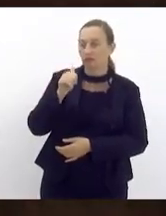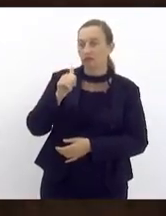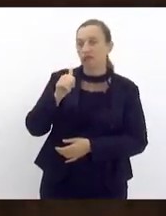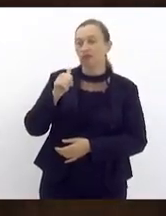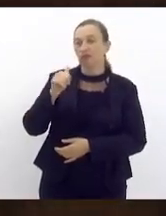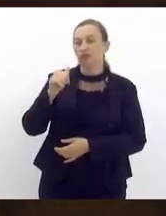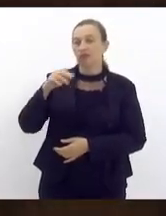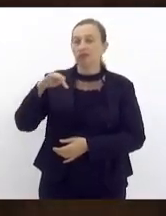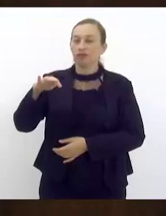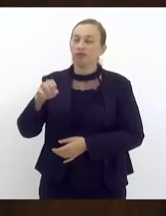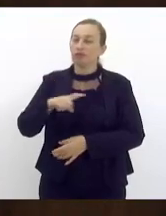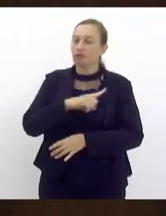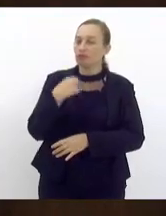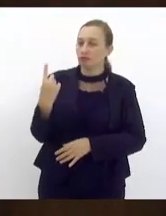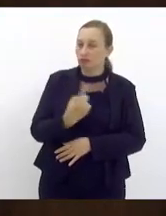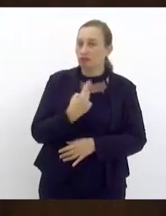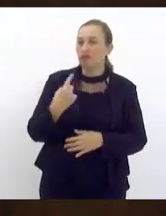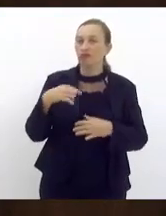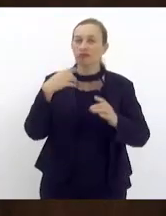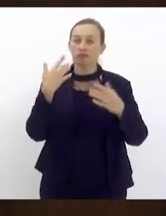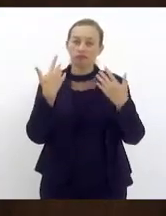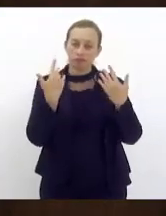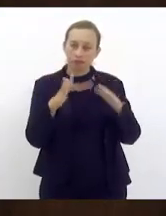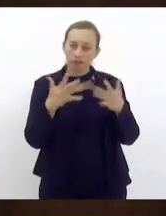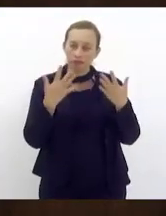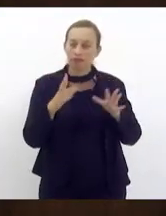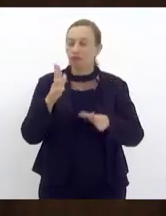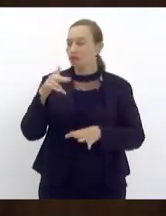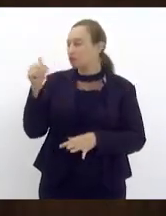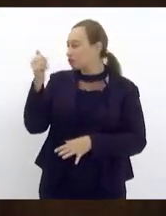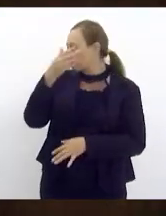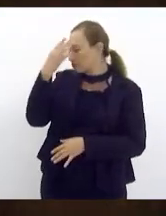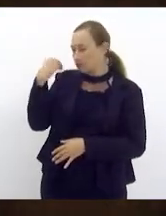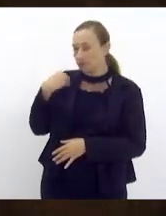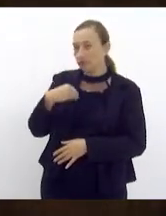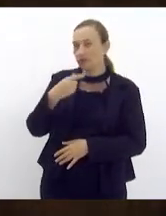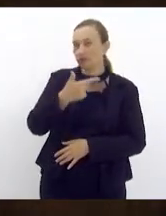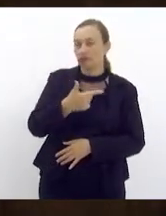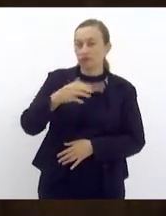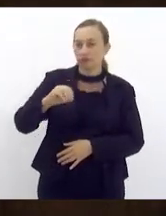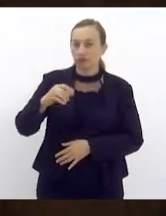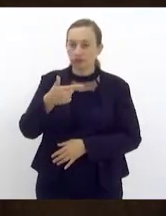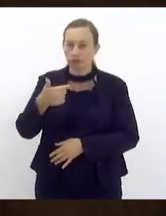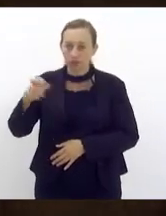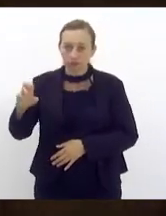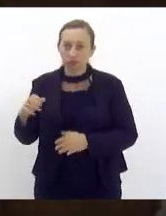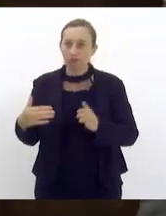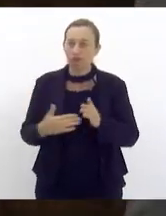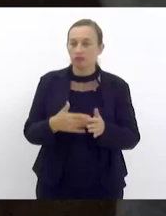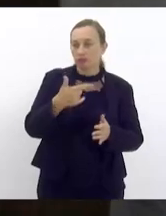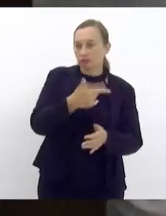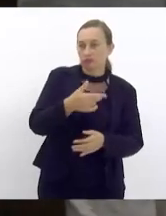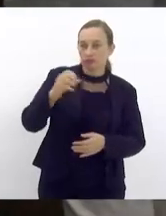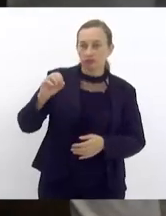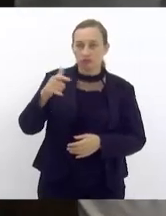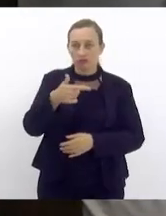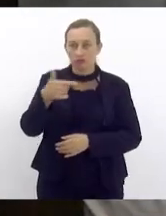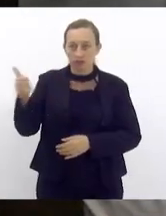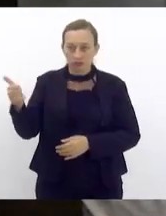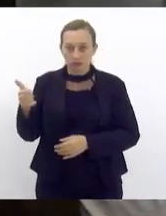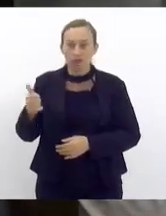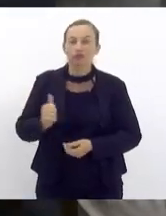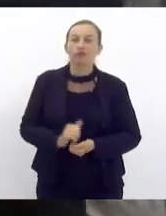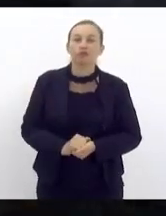reverenciar nunca esquecendo de que de 2015 a 2021 ao menos